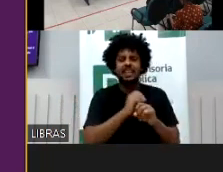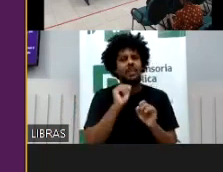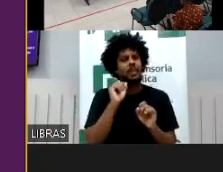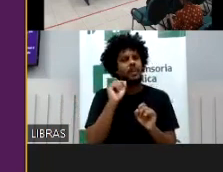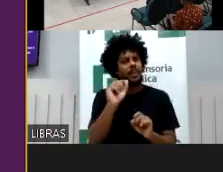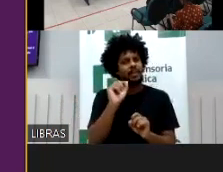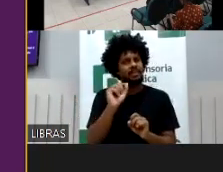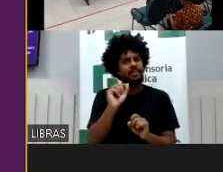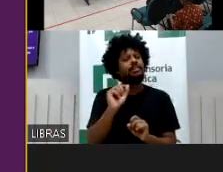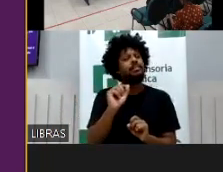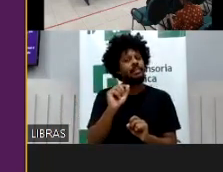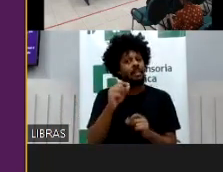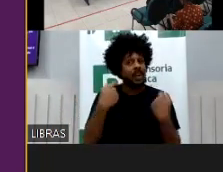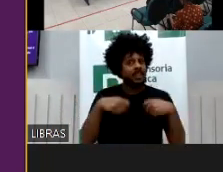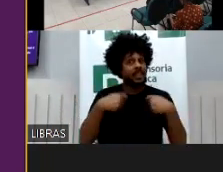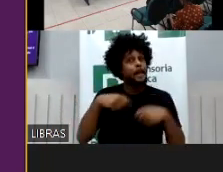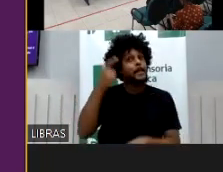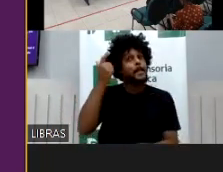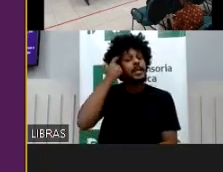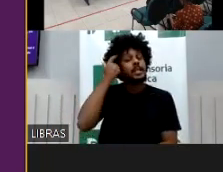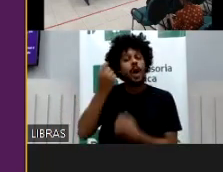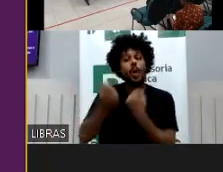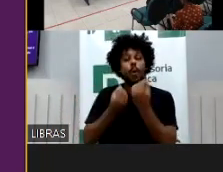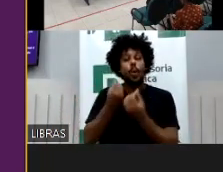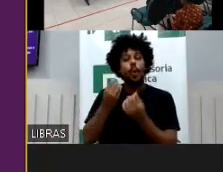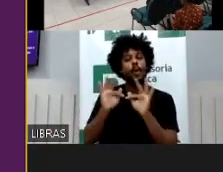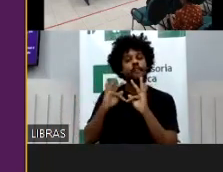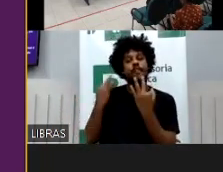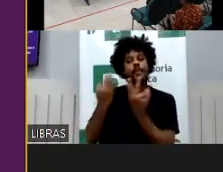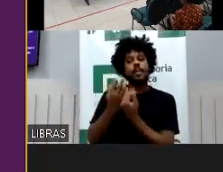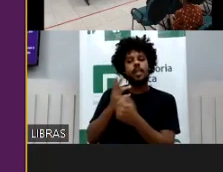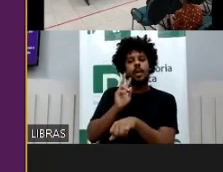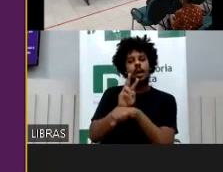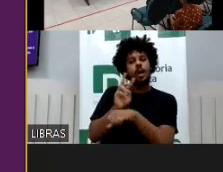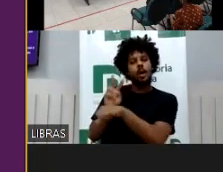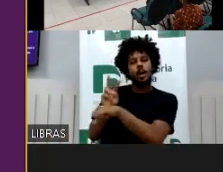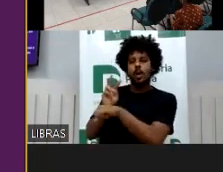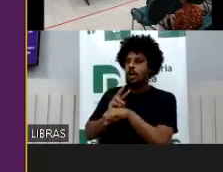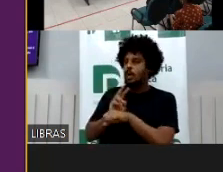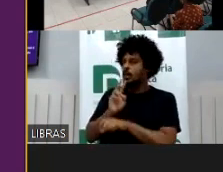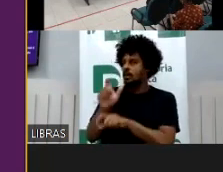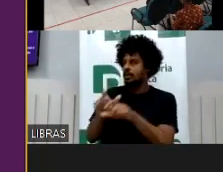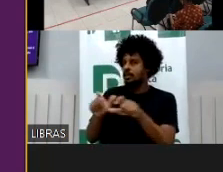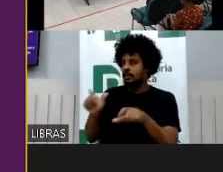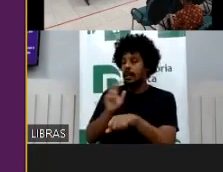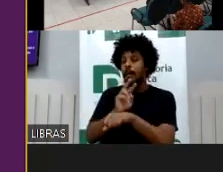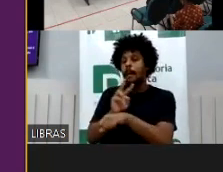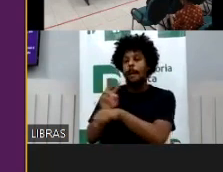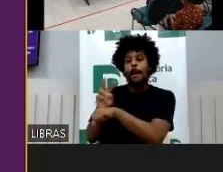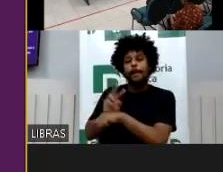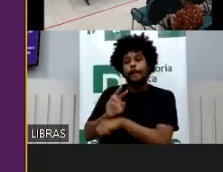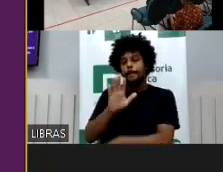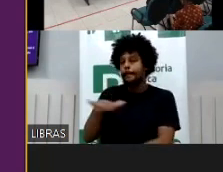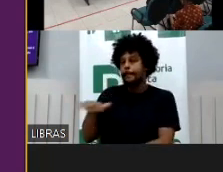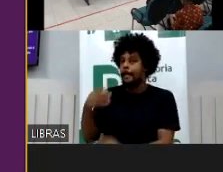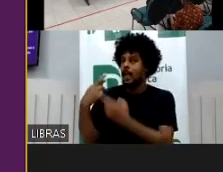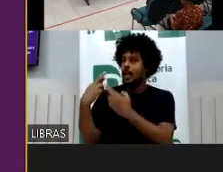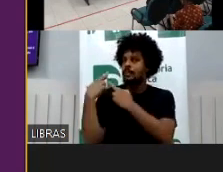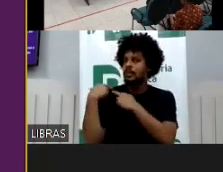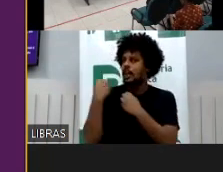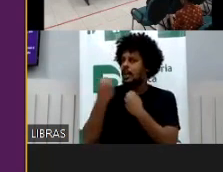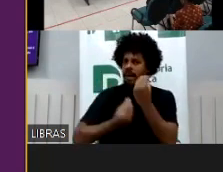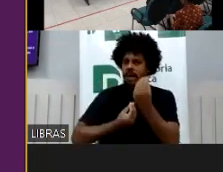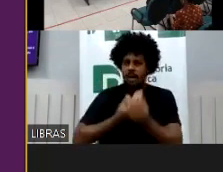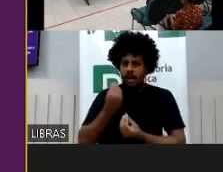da parentalidade, né, das relações de parentesco responsáveis, se coaduna com a